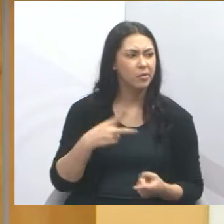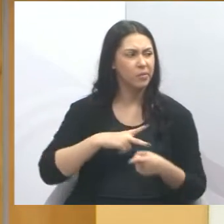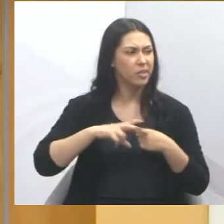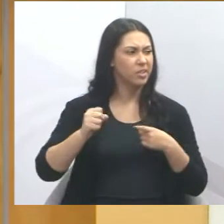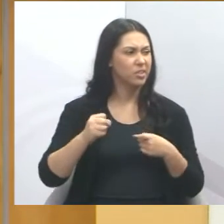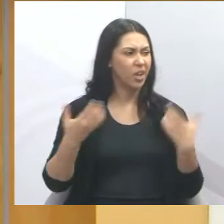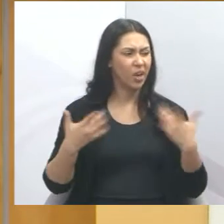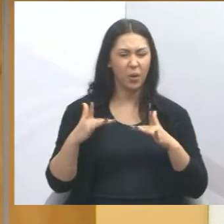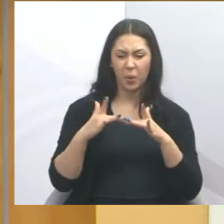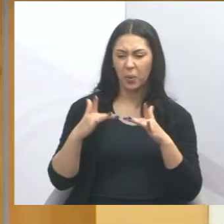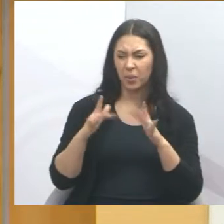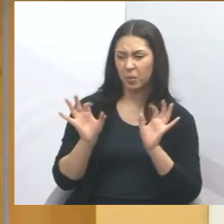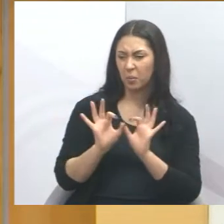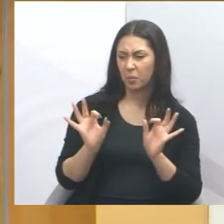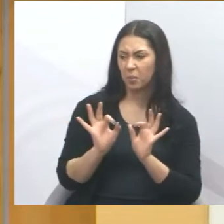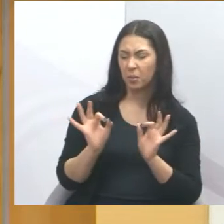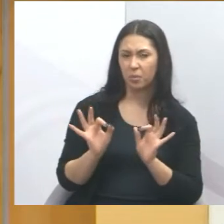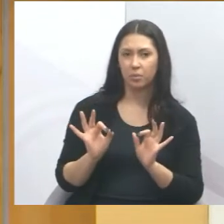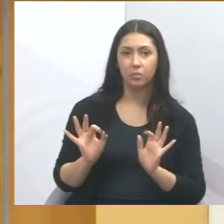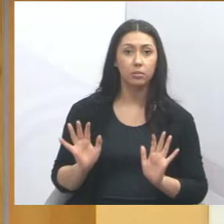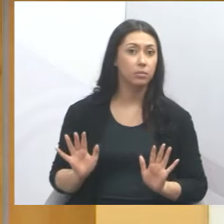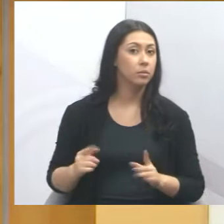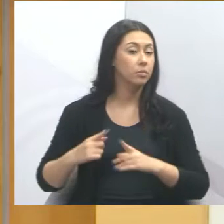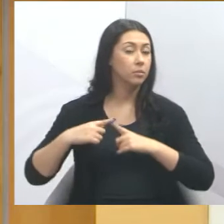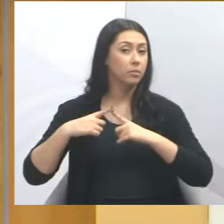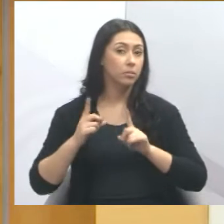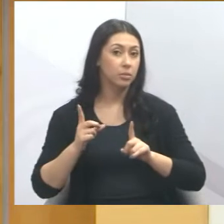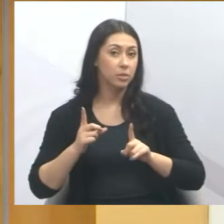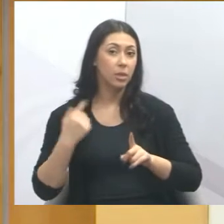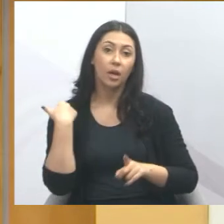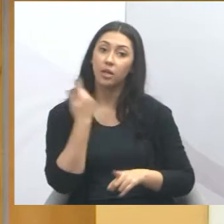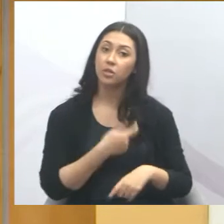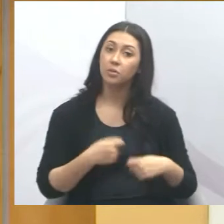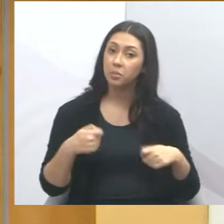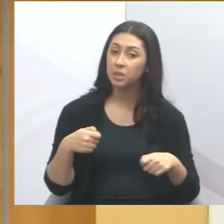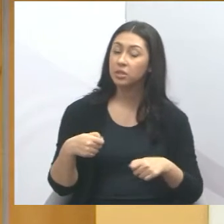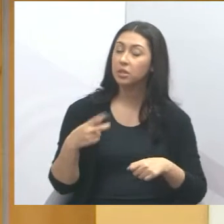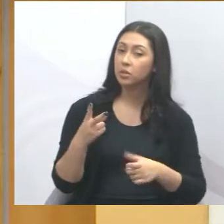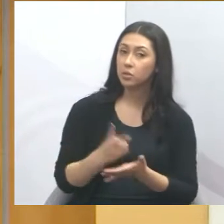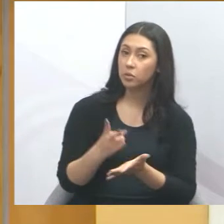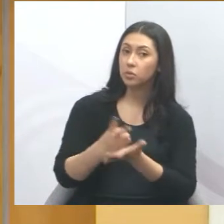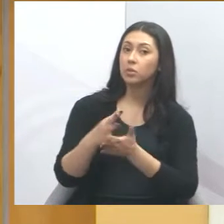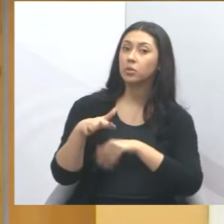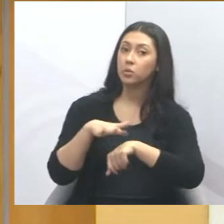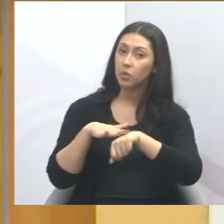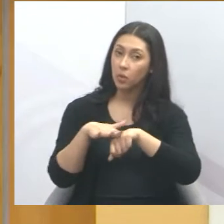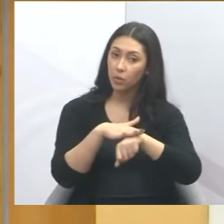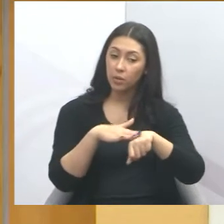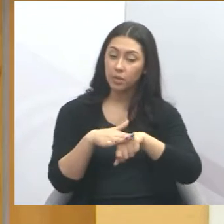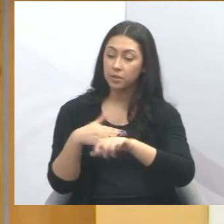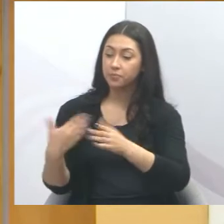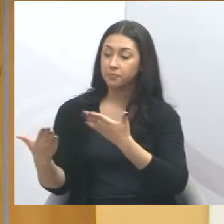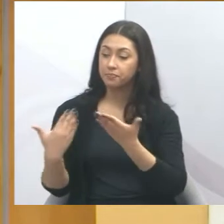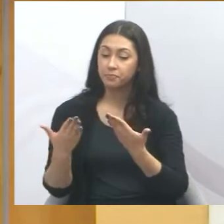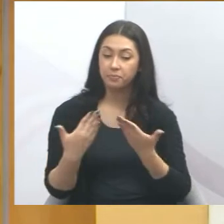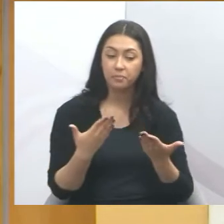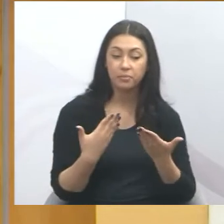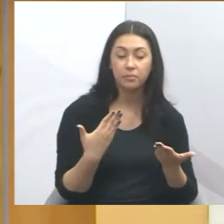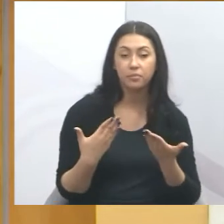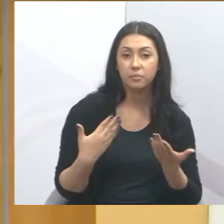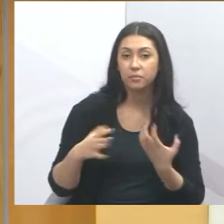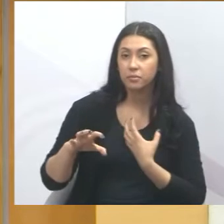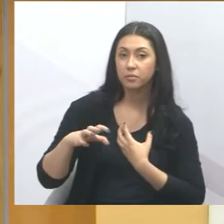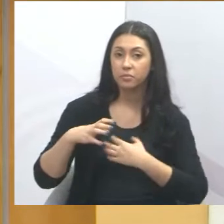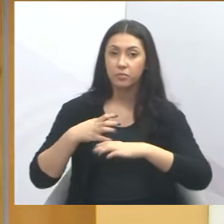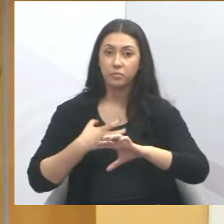tem mais o contato com a população. E, na verdade, nós temos que fazer isso, conversar muito com as pessoas, dialogar muito